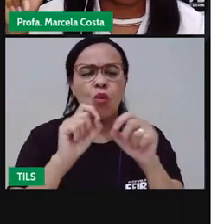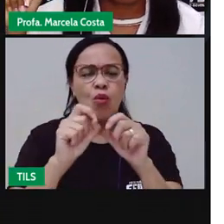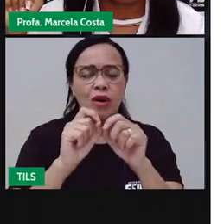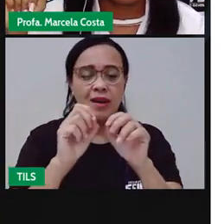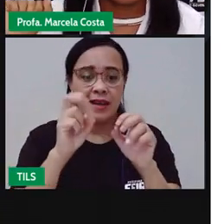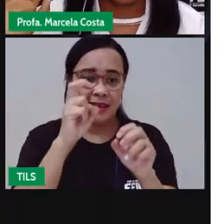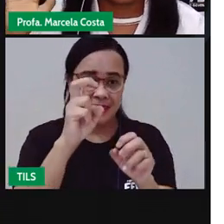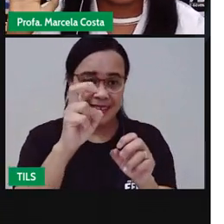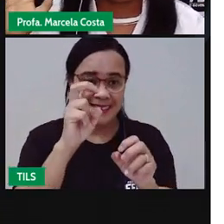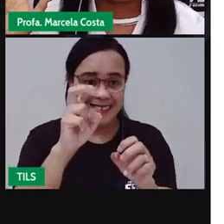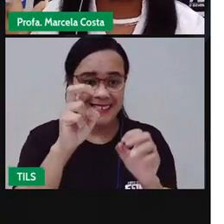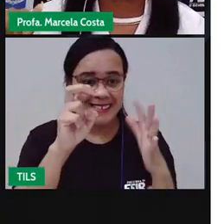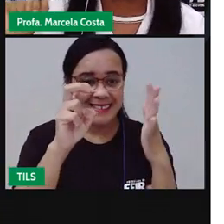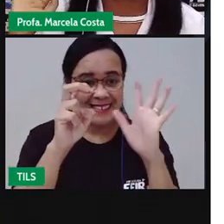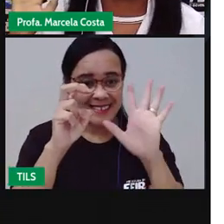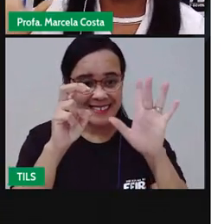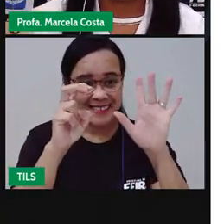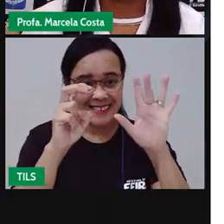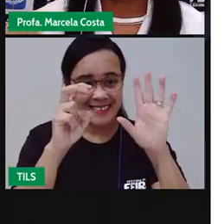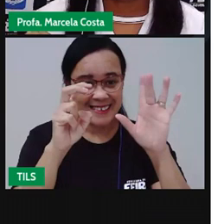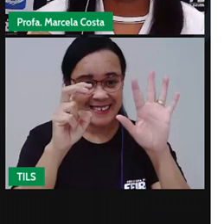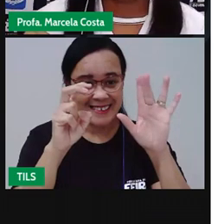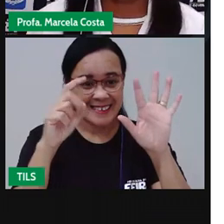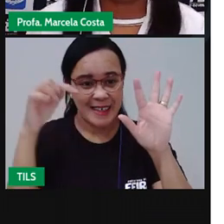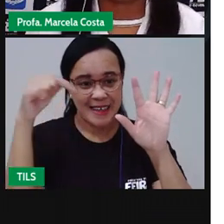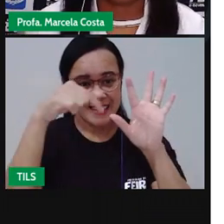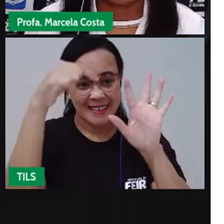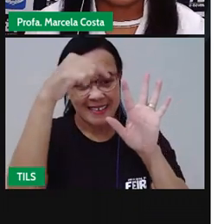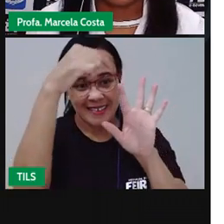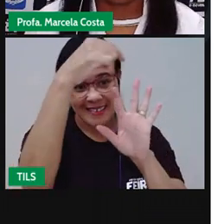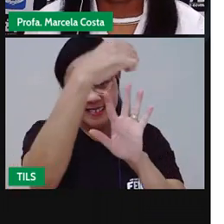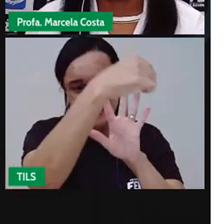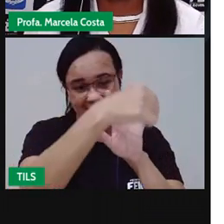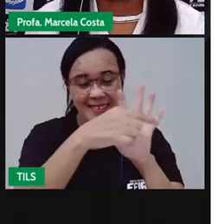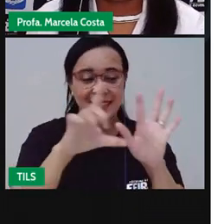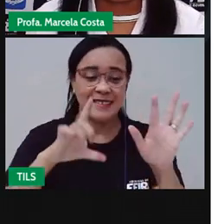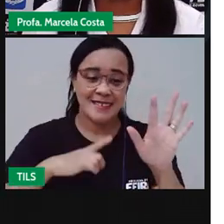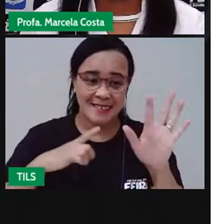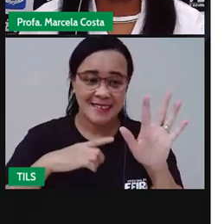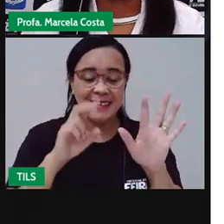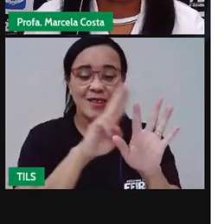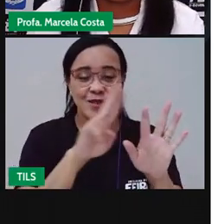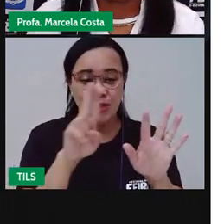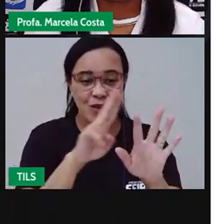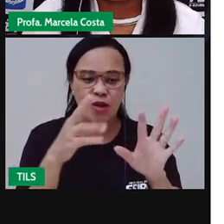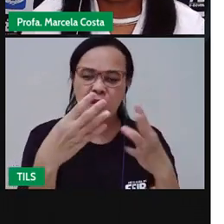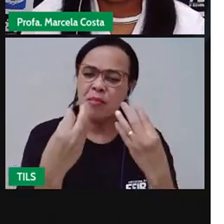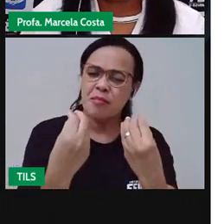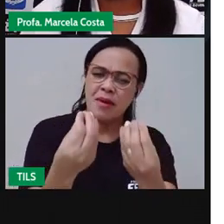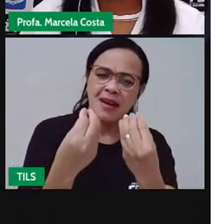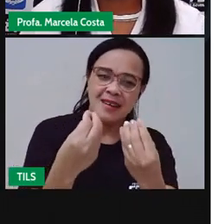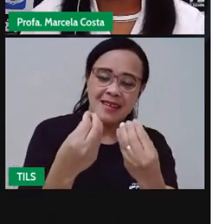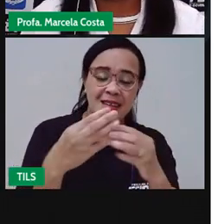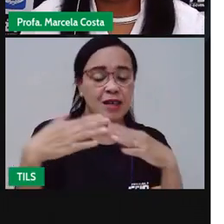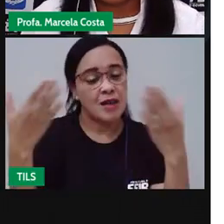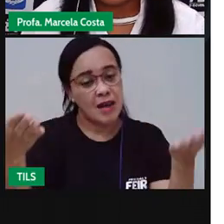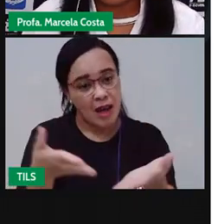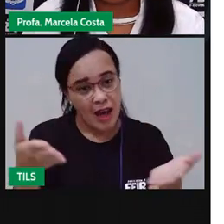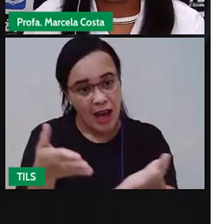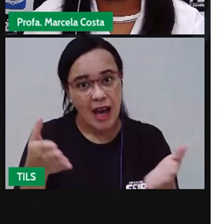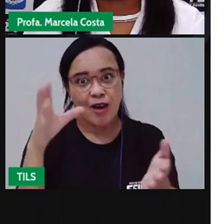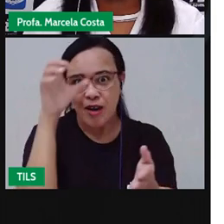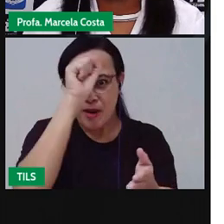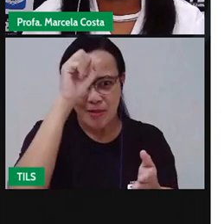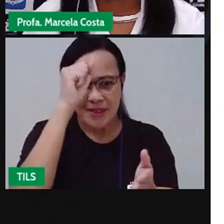dedos e cada dedo tem um nome, tem uma função. A gente vai explorar um pouco desse assunto durante